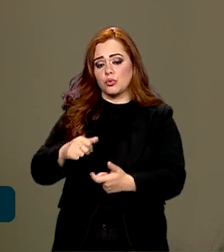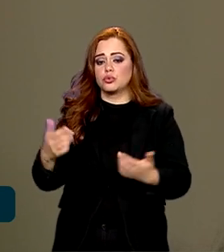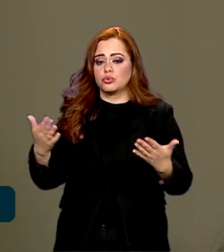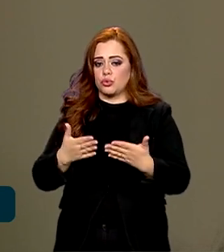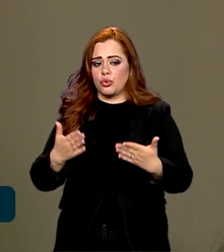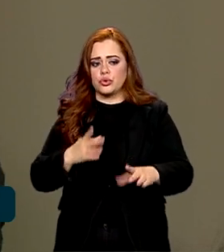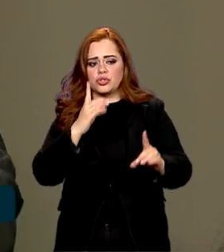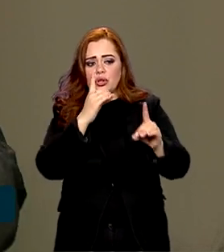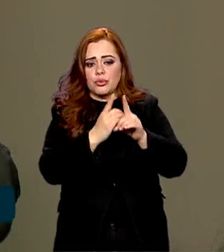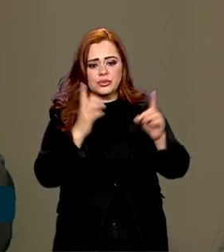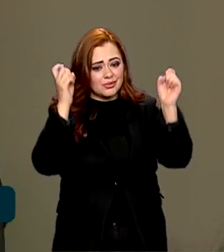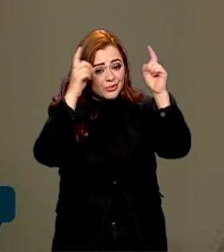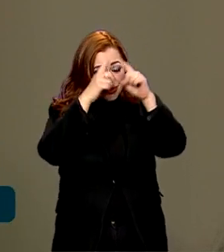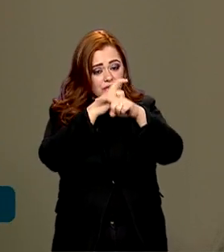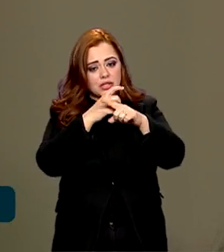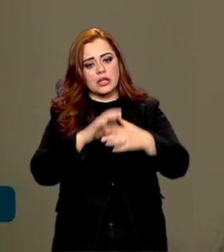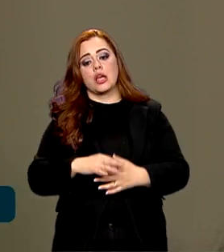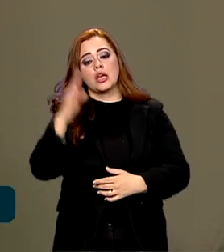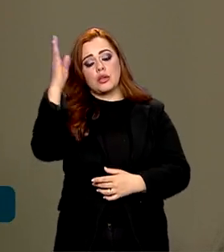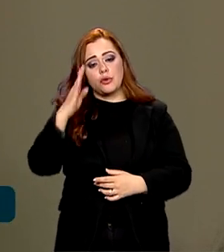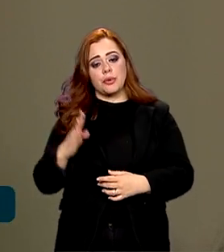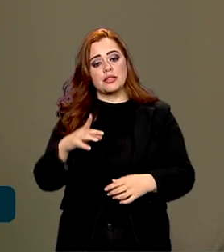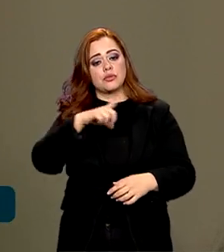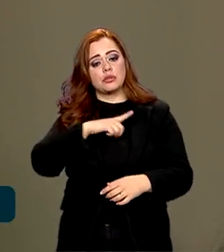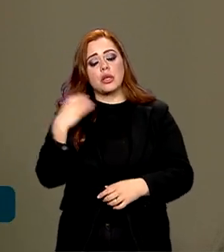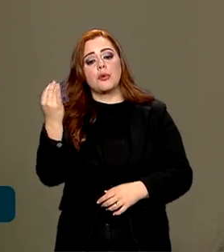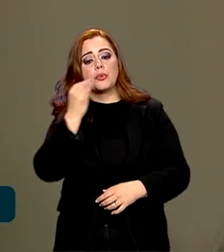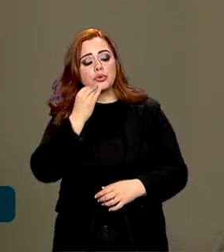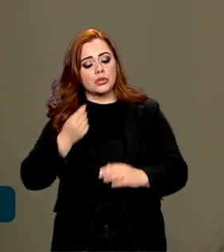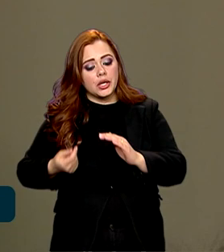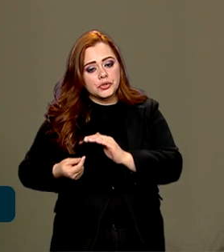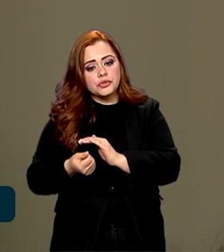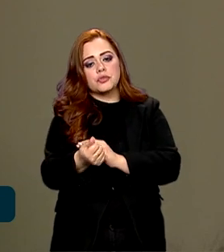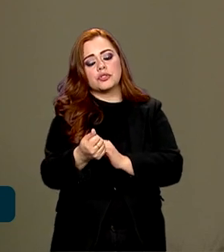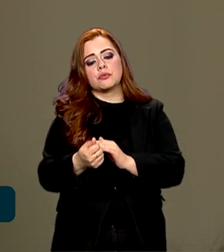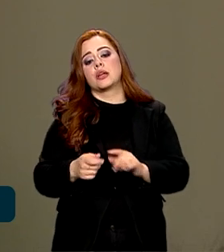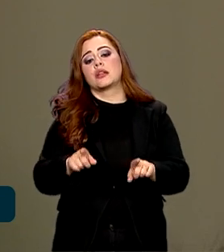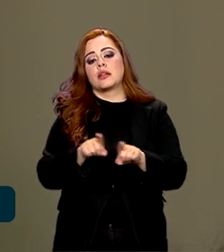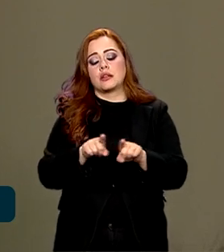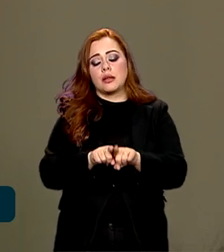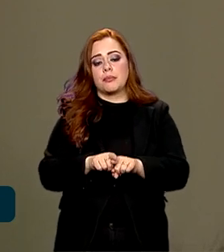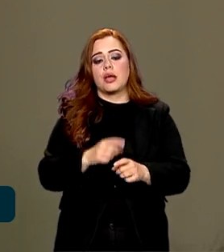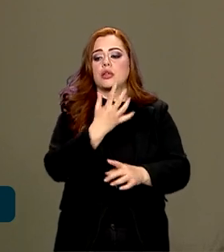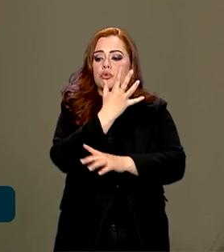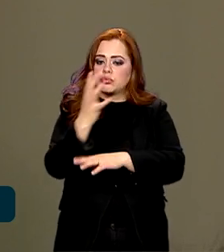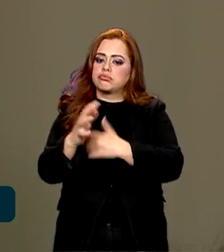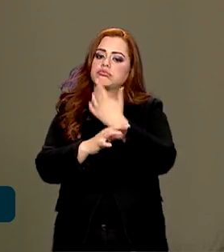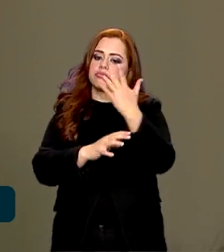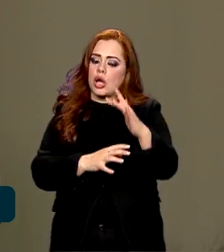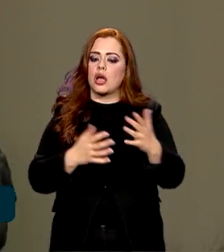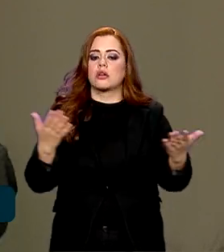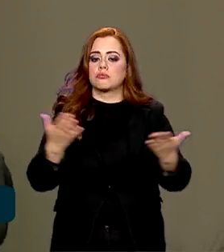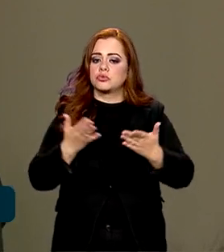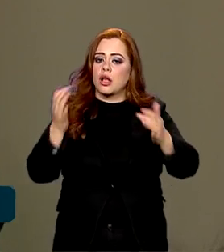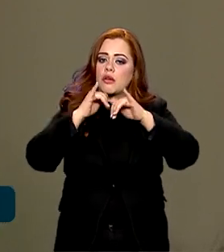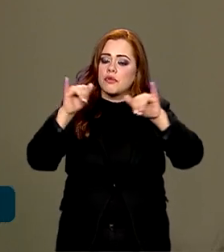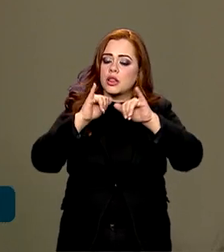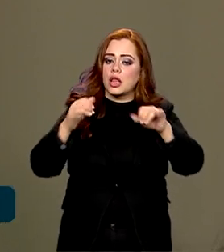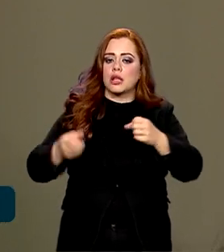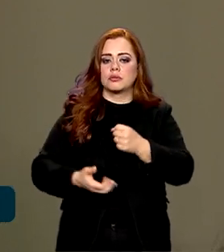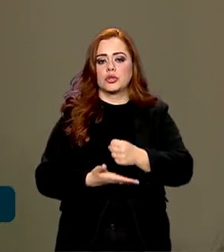figura-se como uma grande oportunidade de investimento, em função exatamente da questão do meio ambiente, como foi dito. A questão da